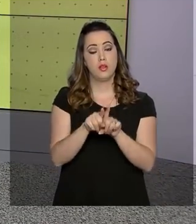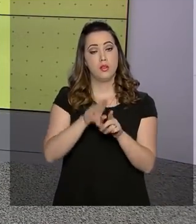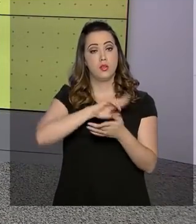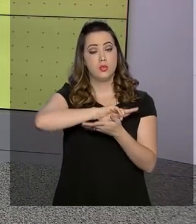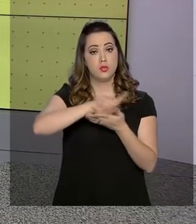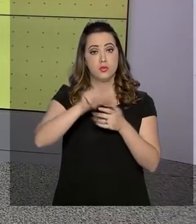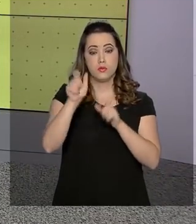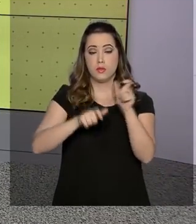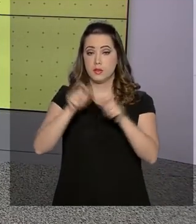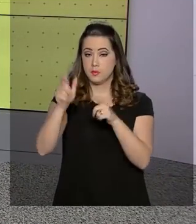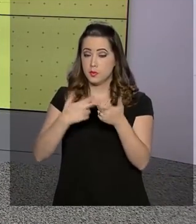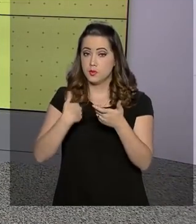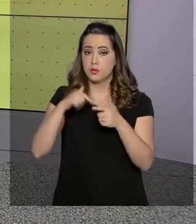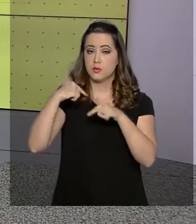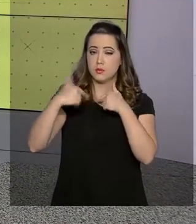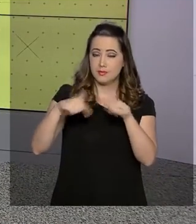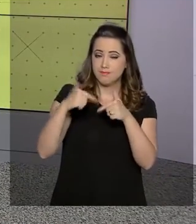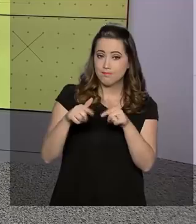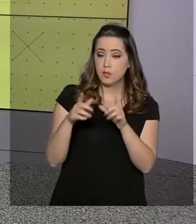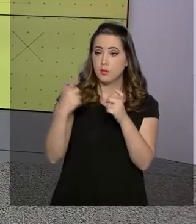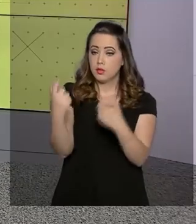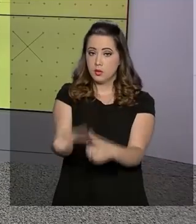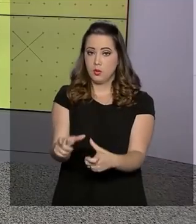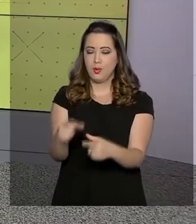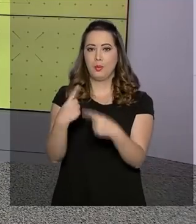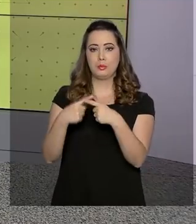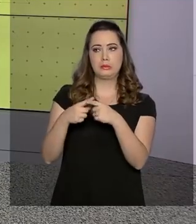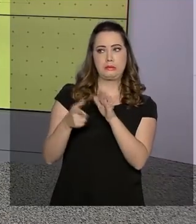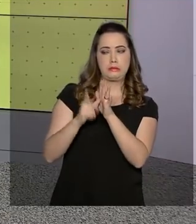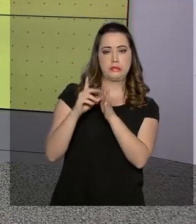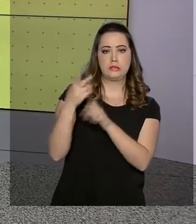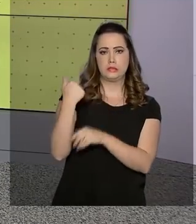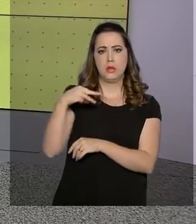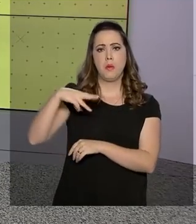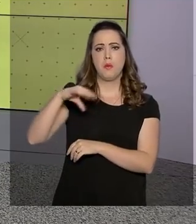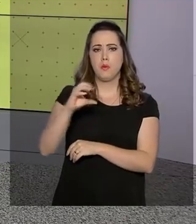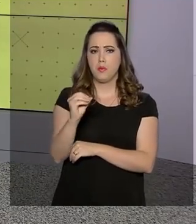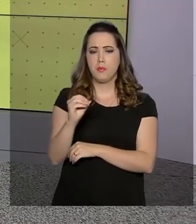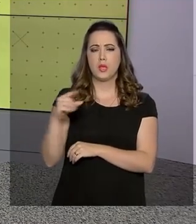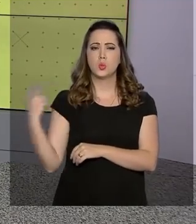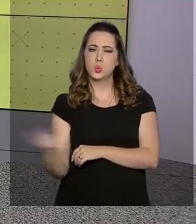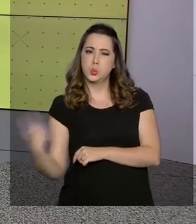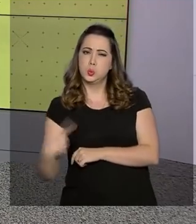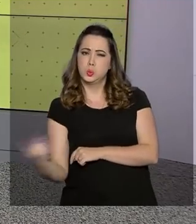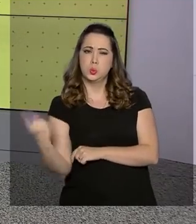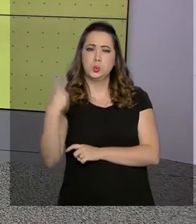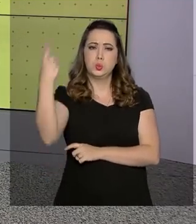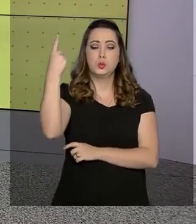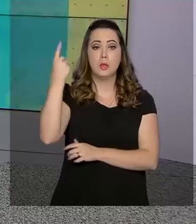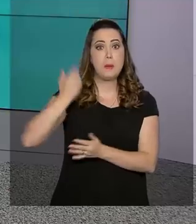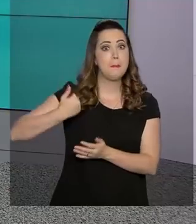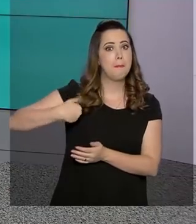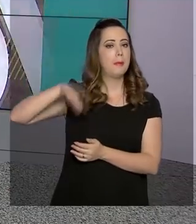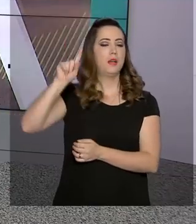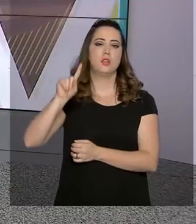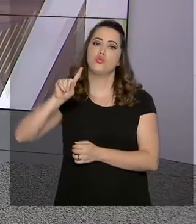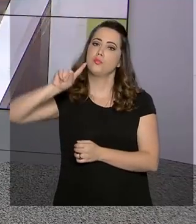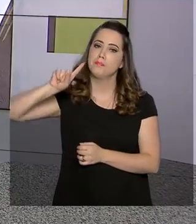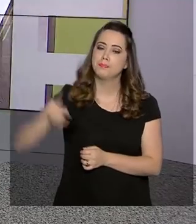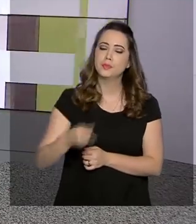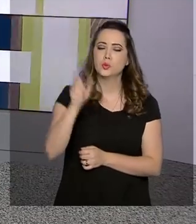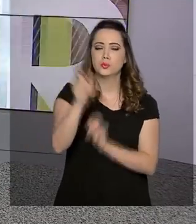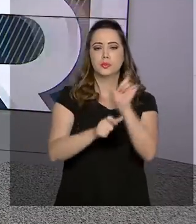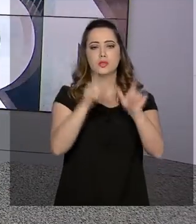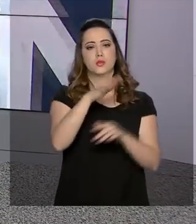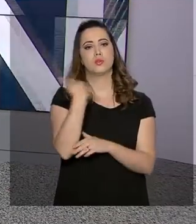Em março, um desastre causado pelo ciclone Idai deixou mais de mil mortos. Entre as ações da